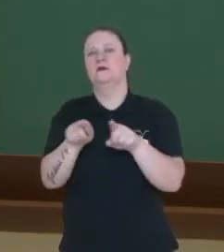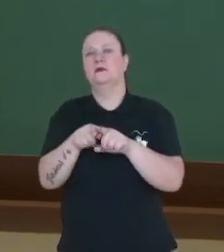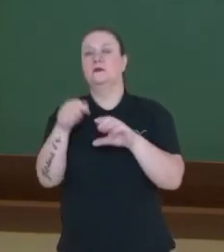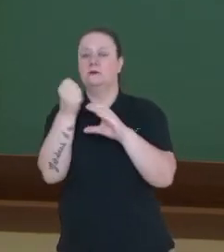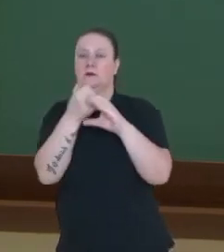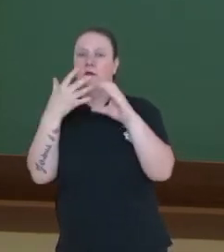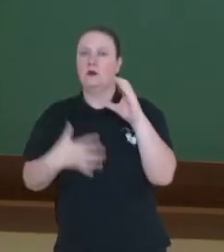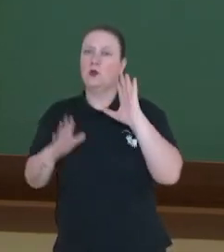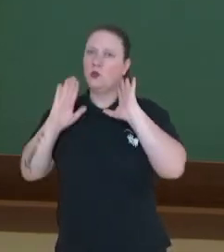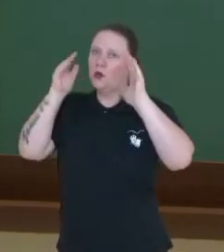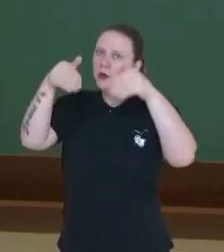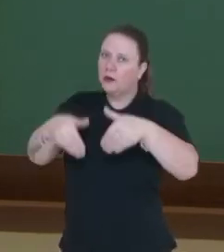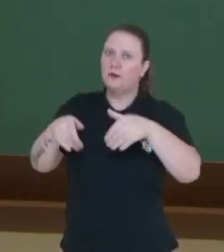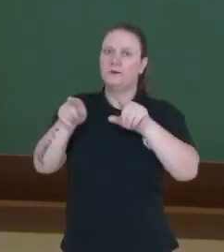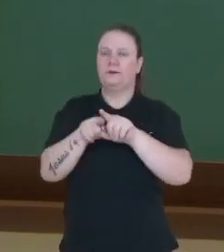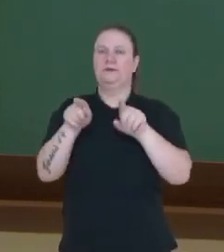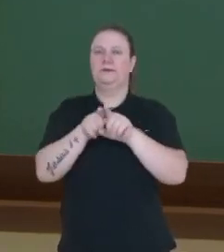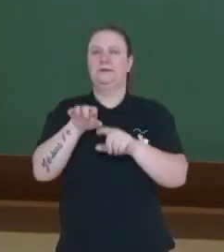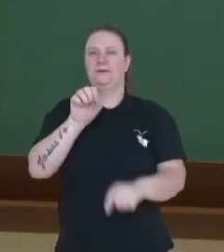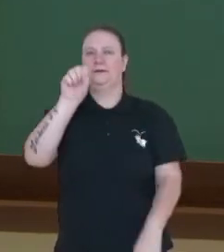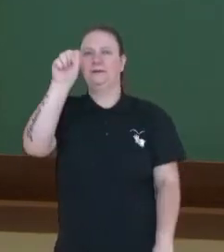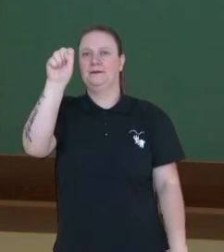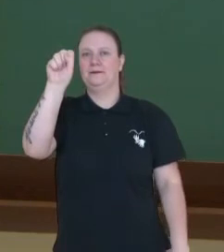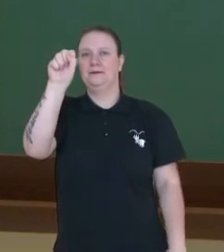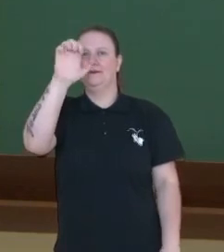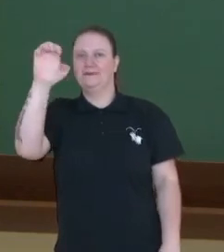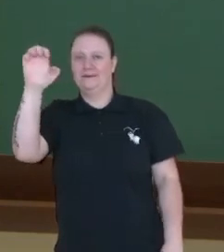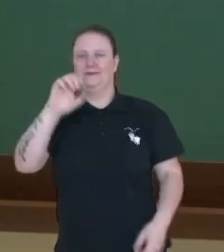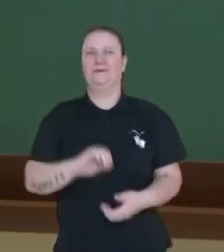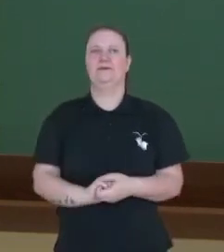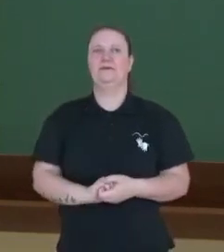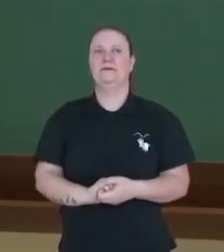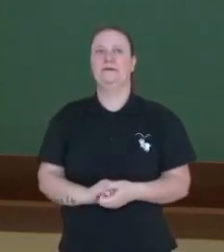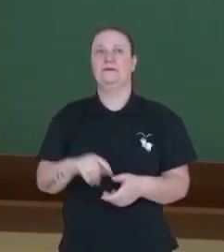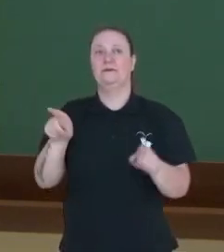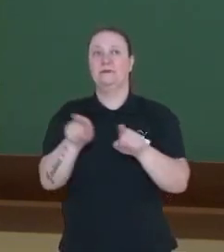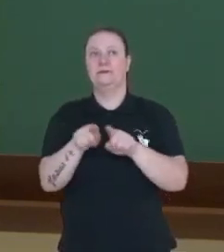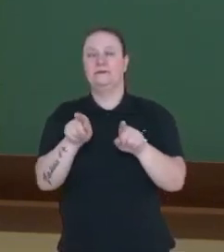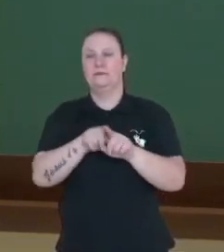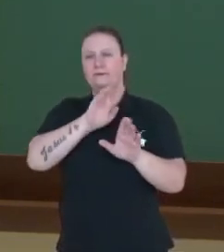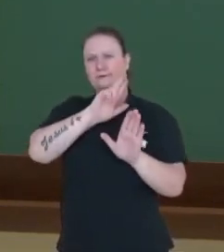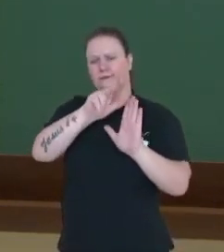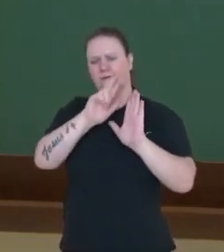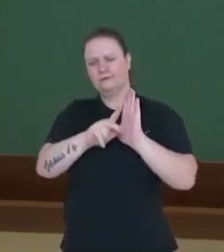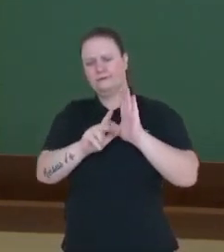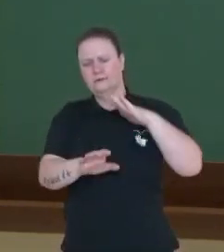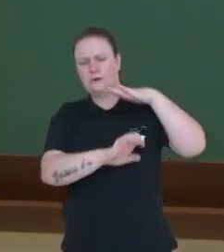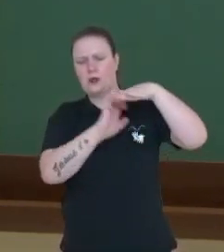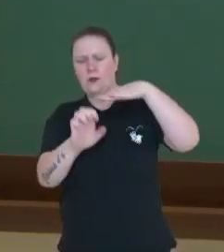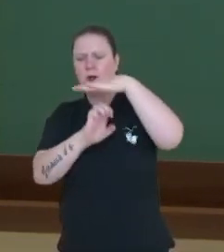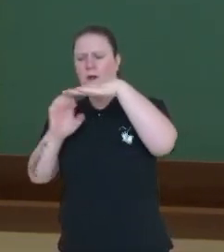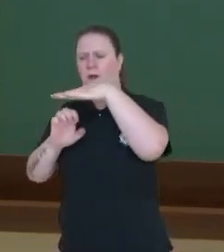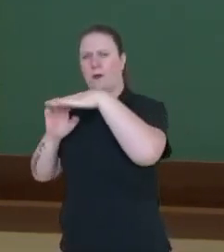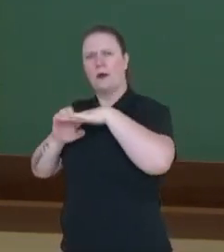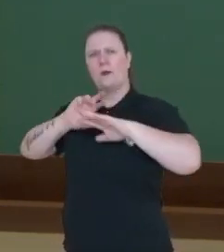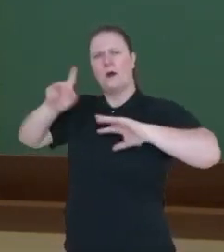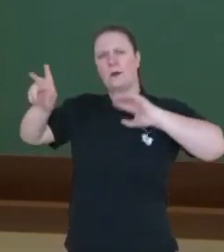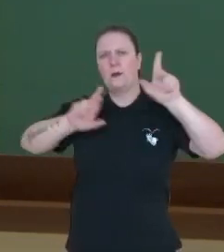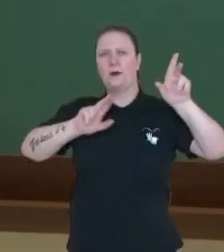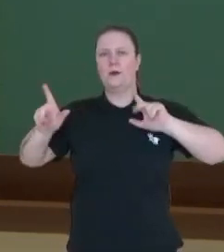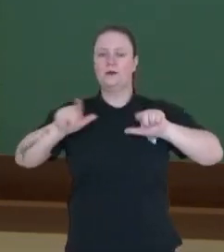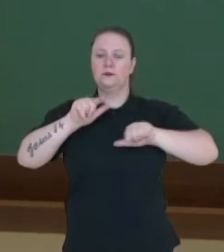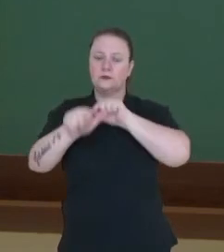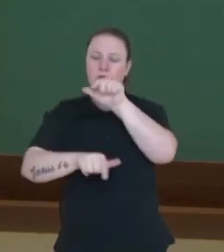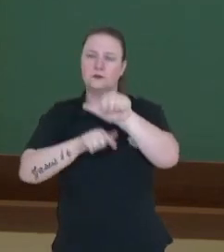característica desse setor na região sudeste. Nós temos também a presença de diferentes grupos de empresas que